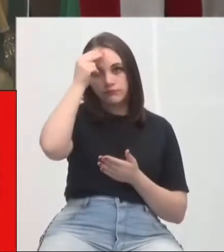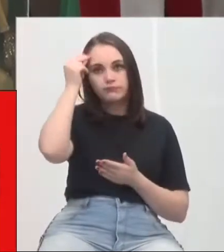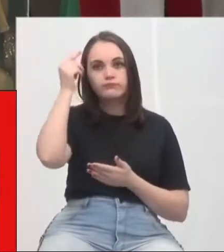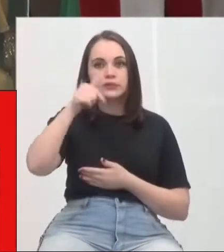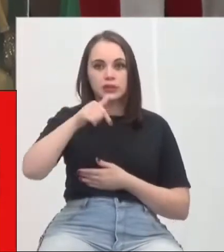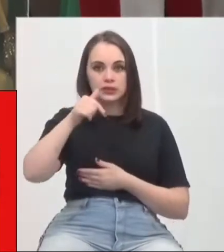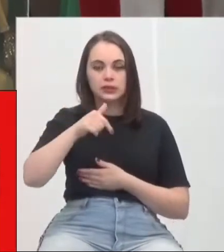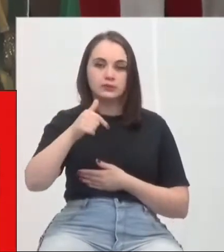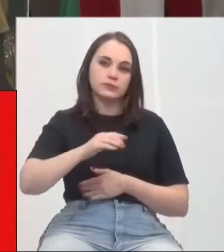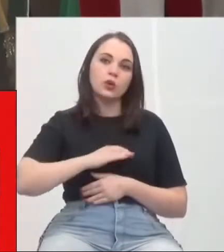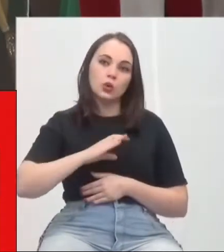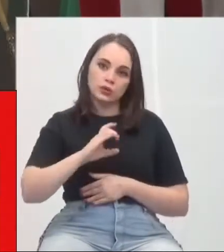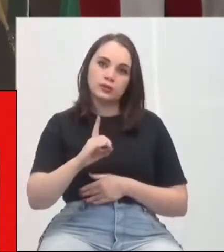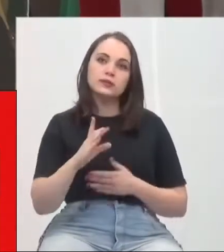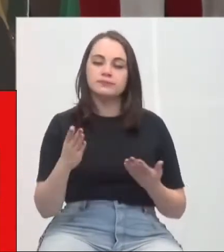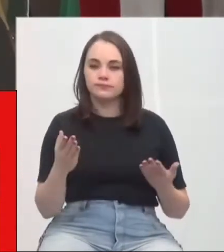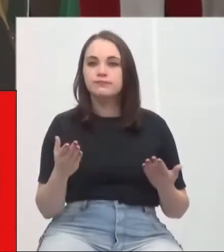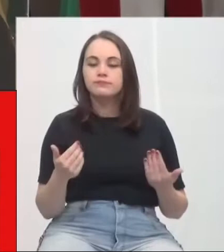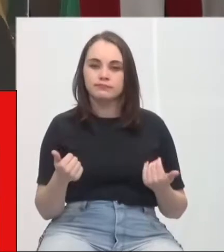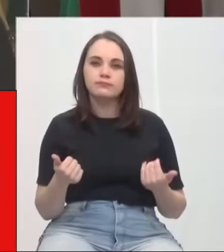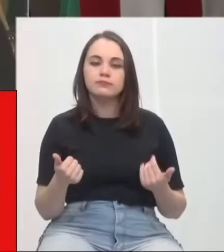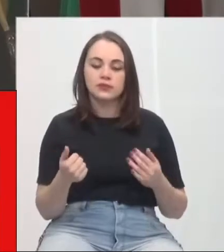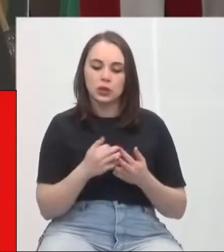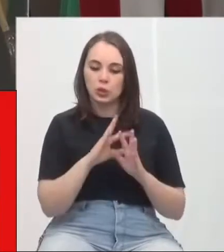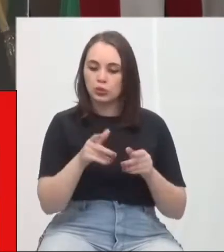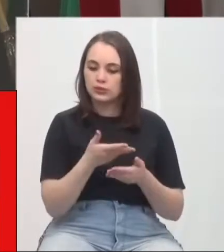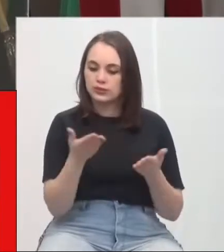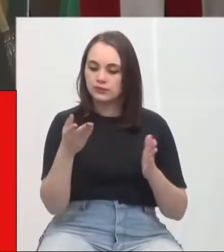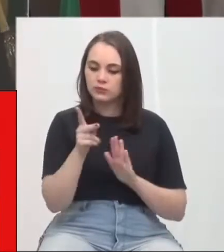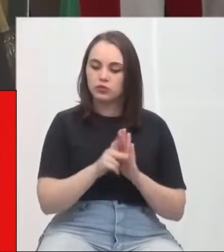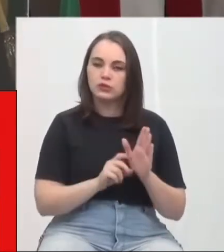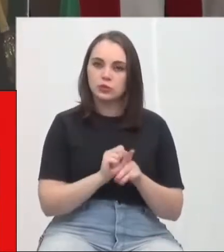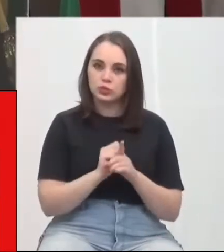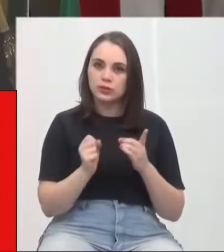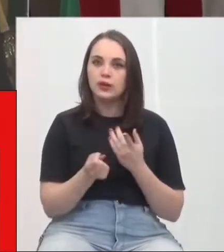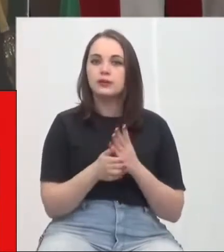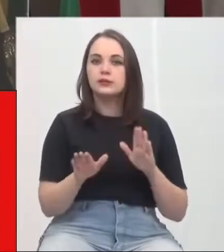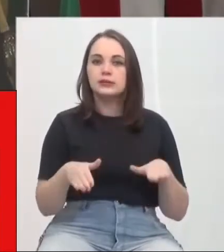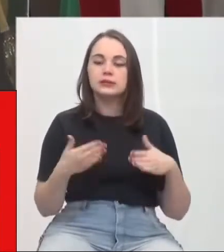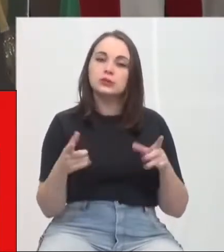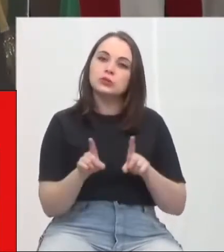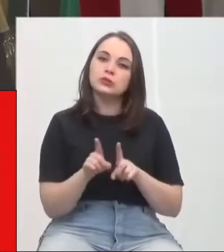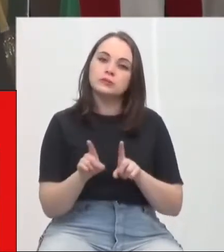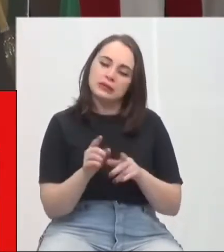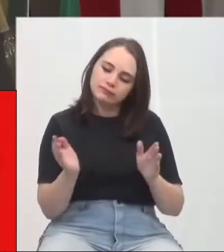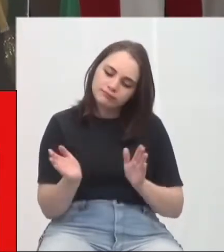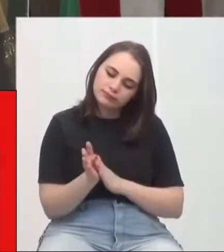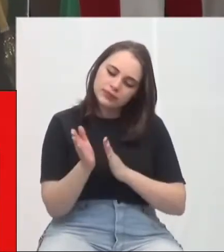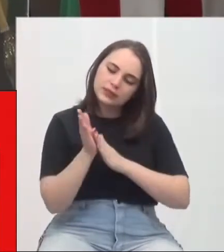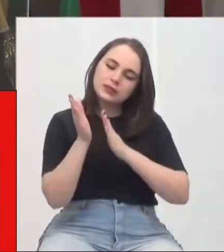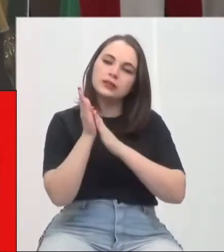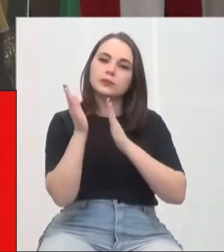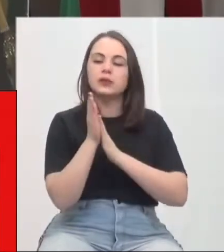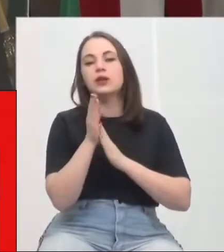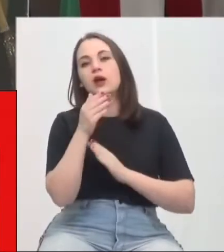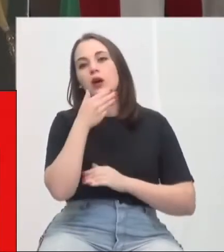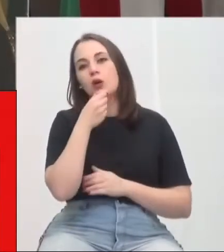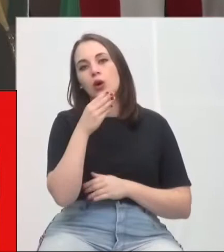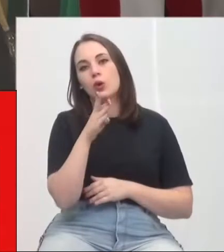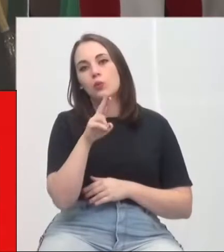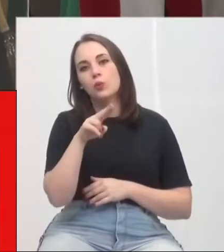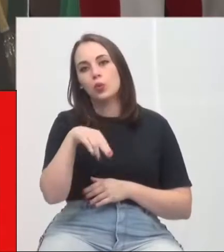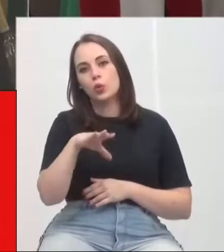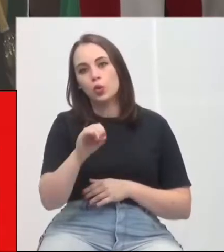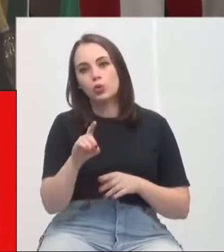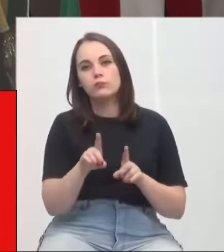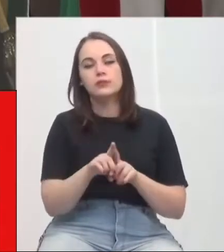de Esportes, para coordenar justamente esses projetos sociais. Então, fica aqui também as congratulações, os parabéns ao Bruno Colombo, ao